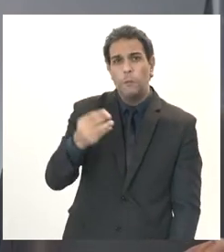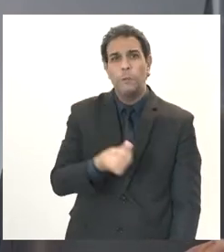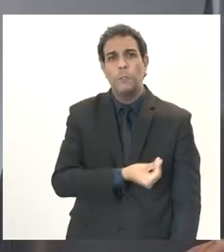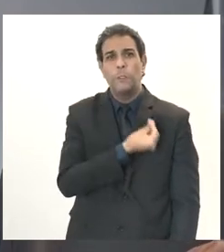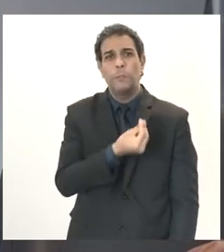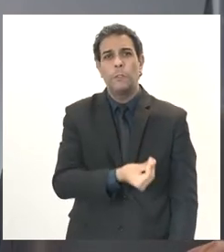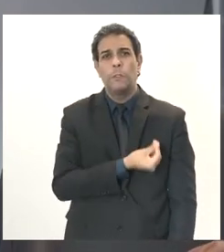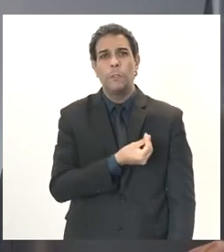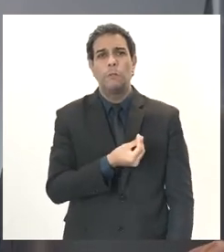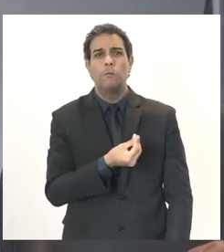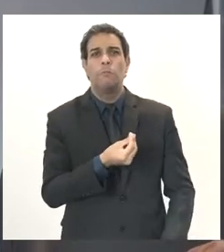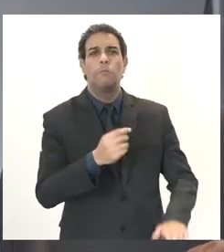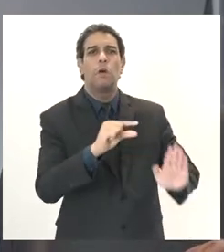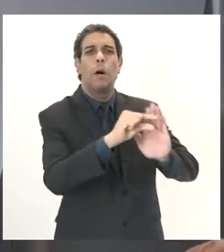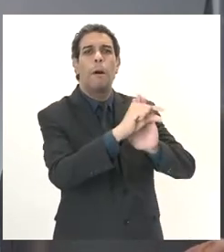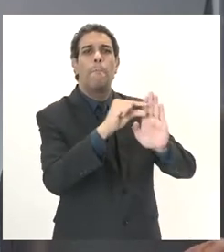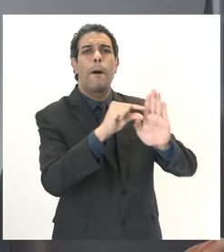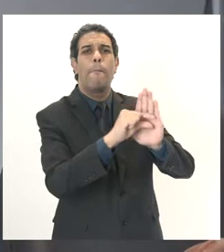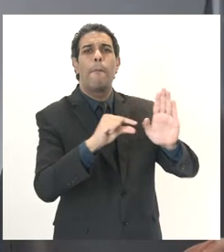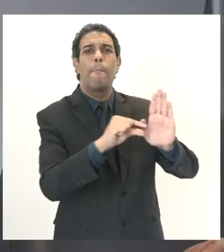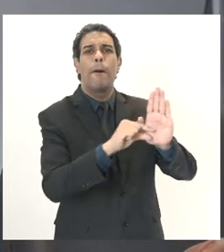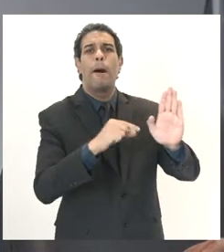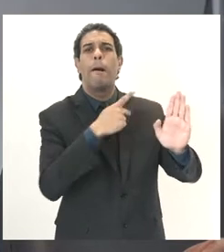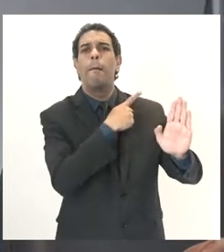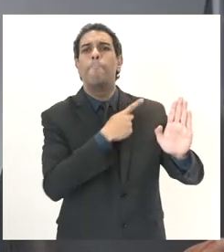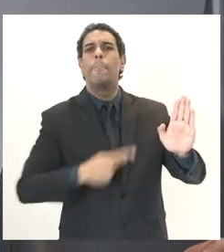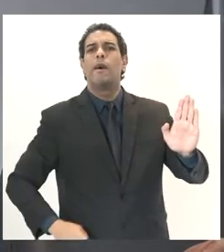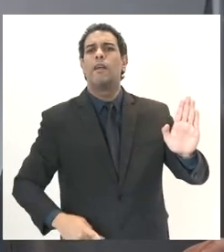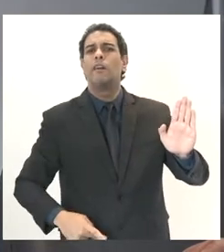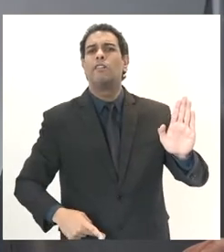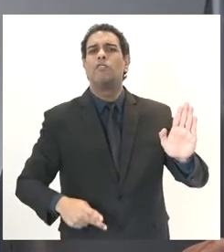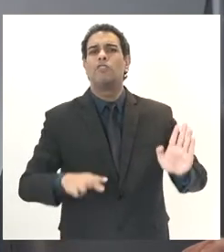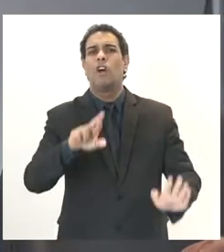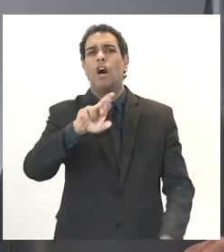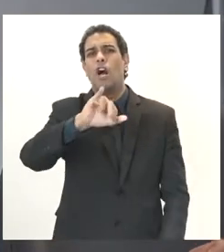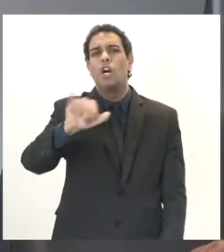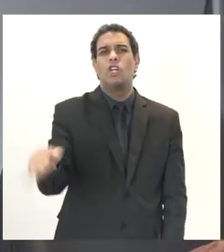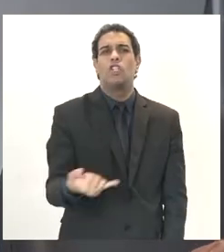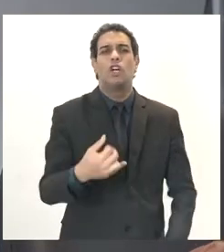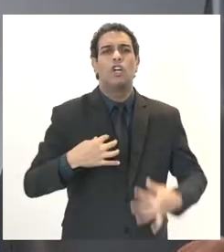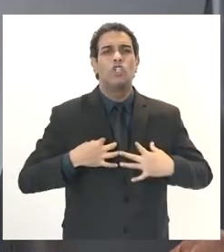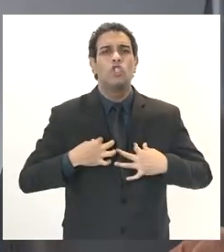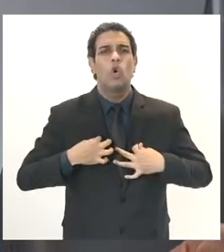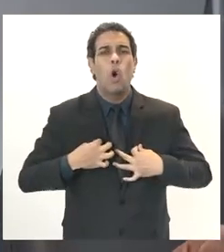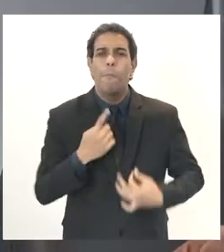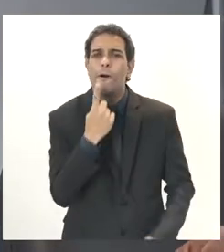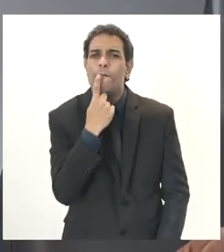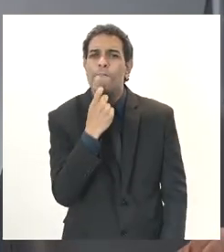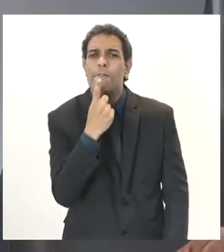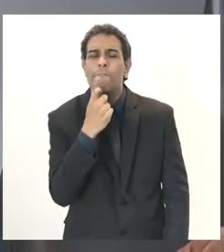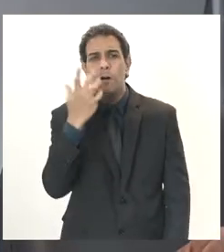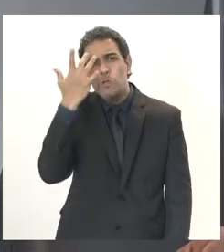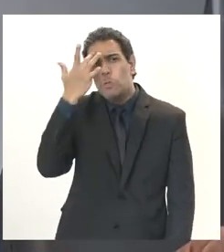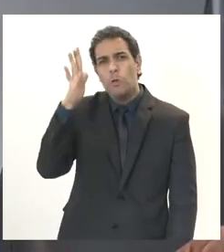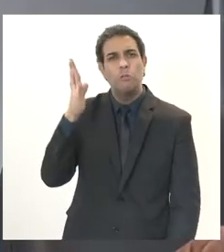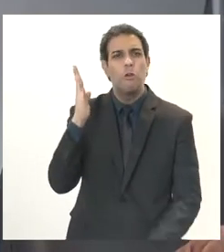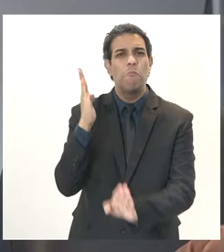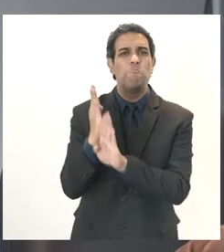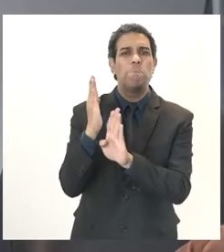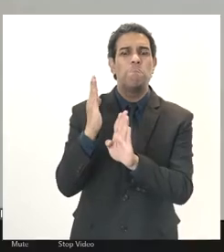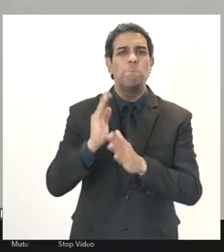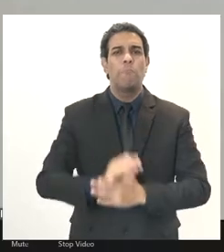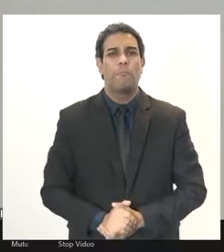presidente RJ mas não tem de que que é estou vendo aqui de camisa vermelha não sei é é